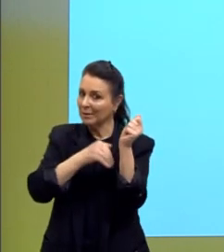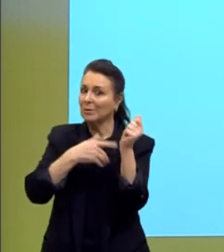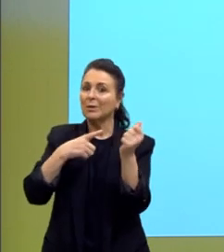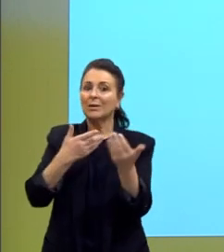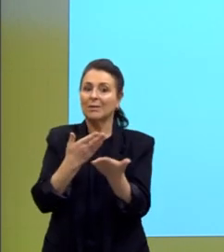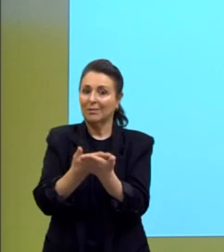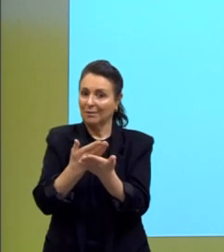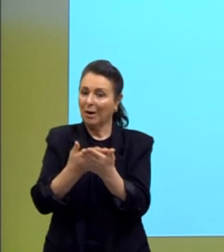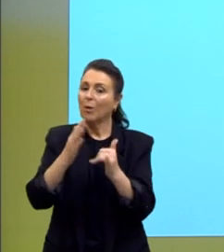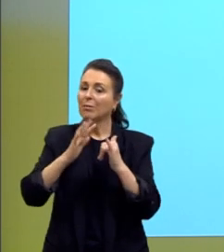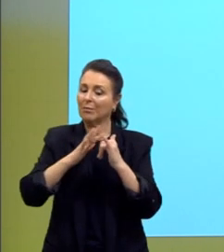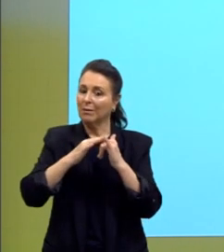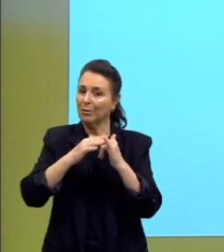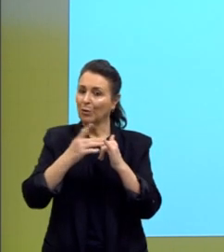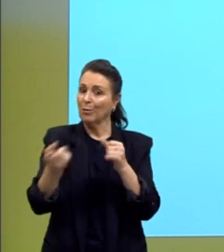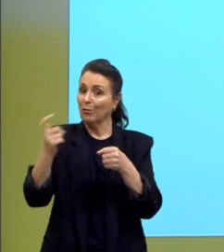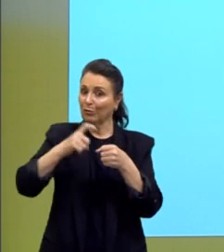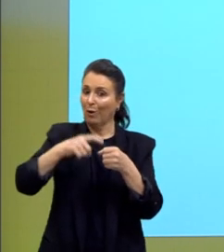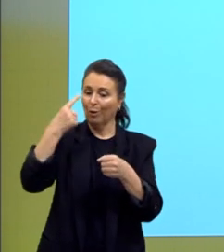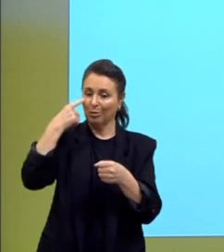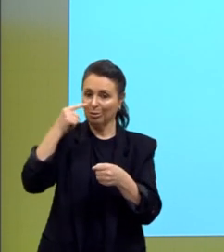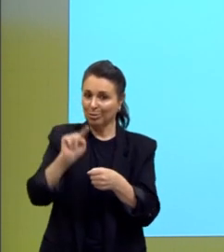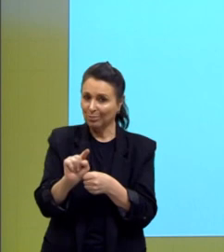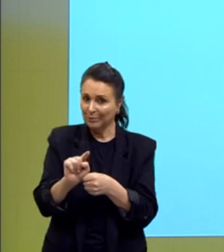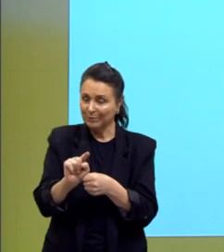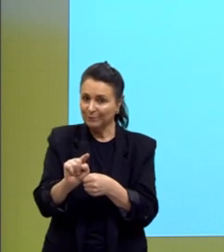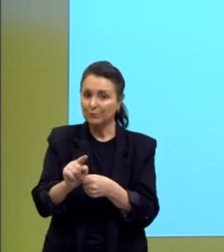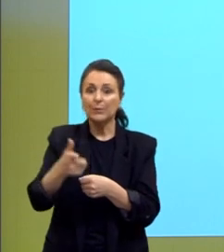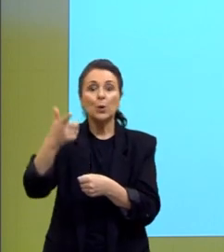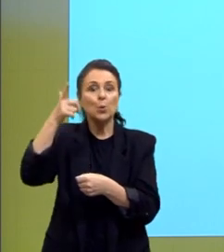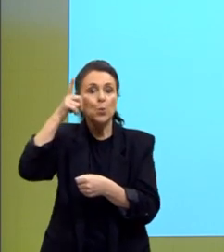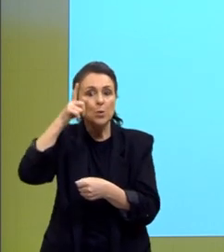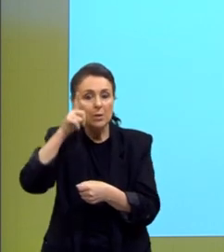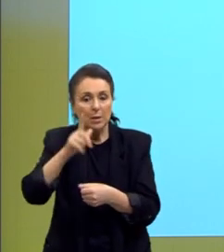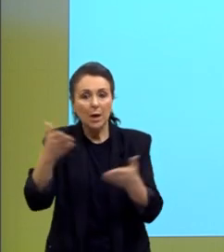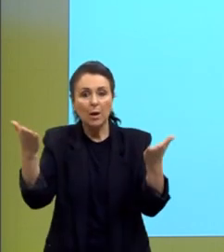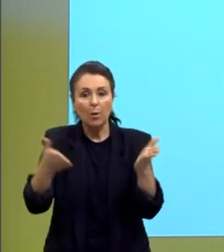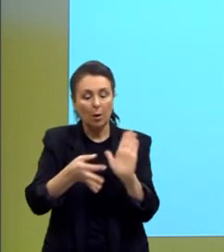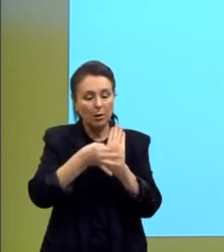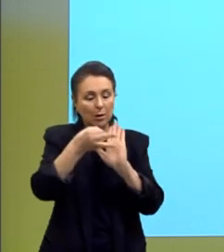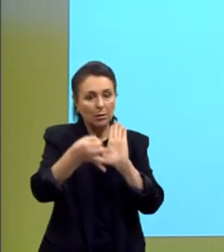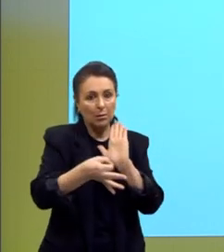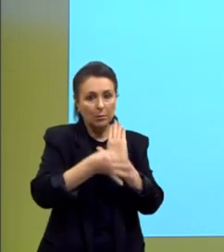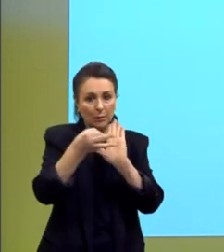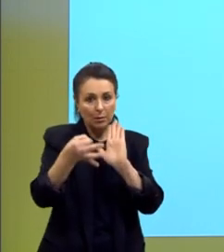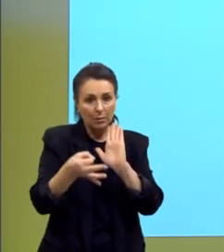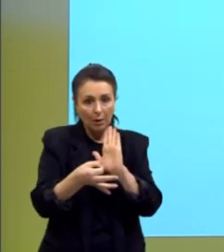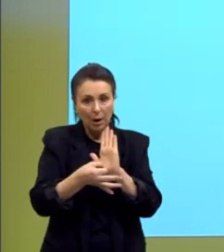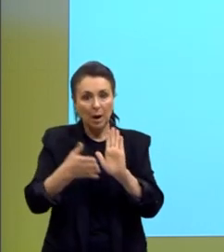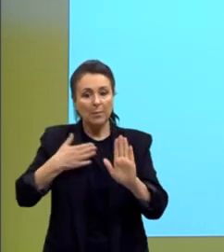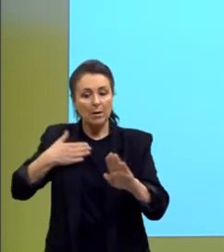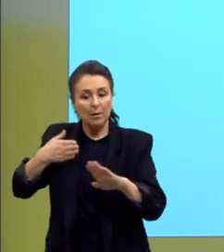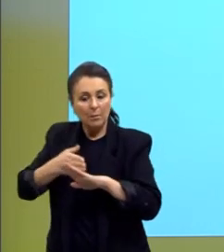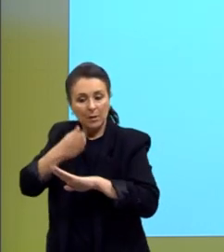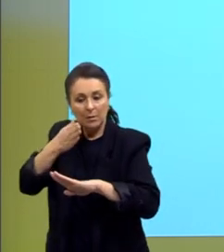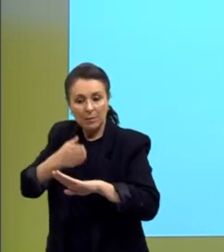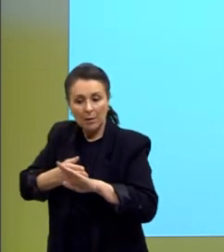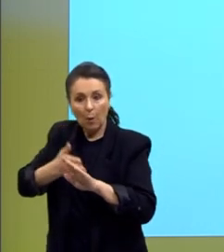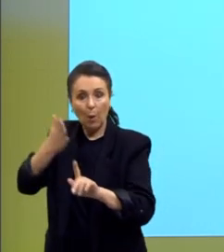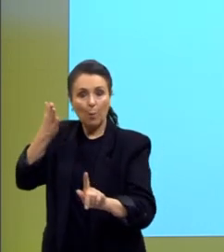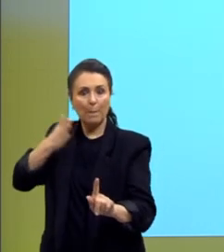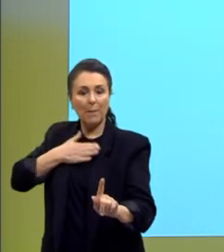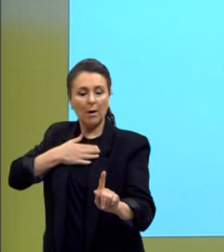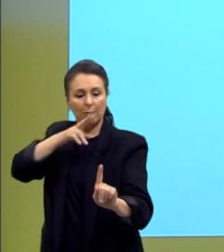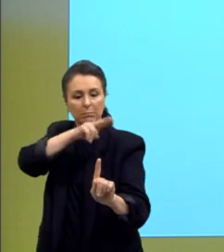aulas do YouTube. E conseguir argumentar, colocar o meu posicionamento, o meu ponto de vista a